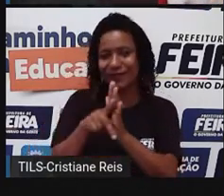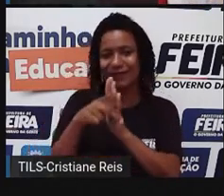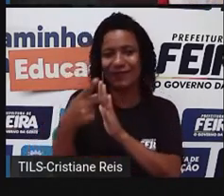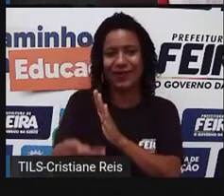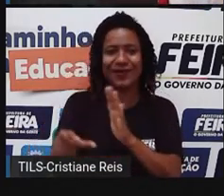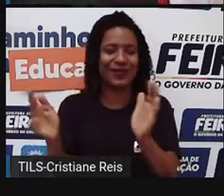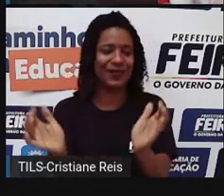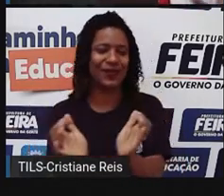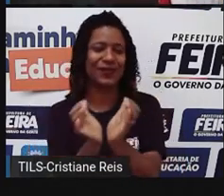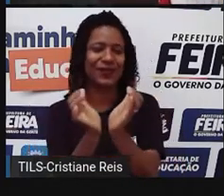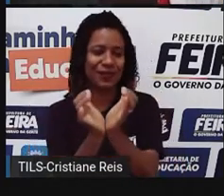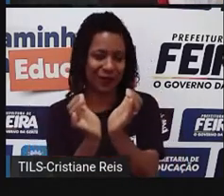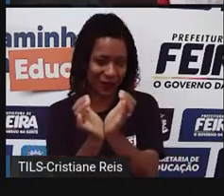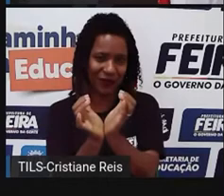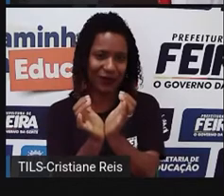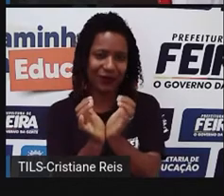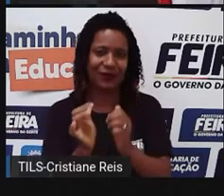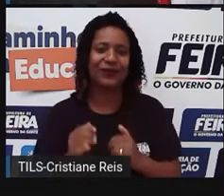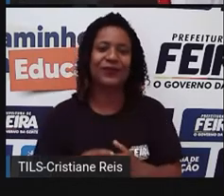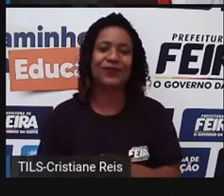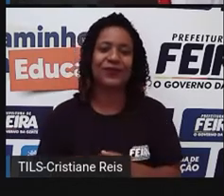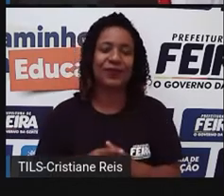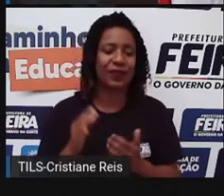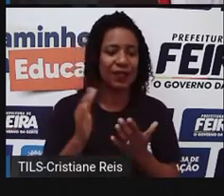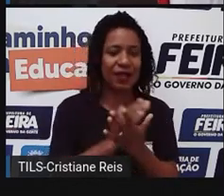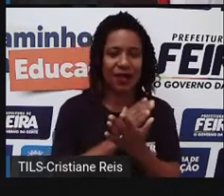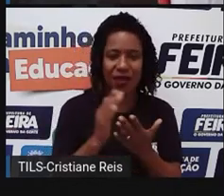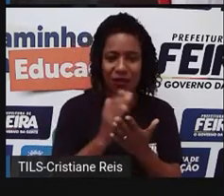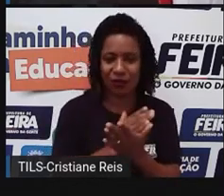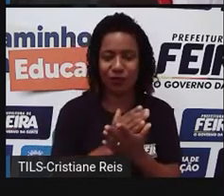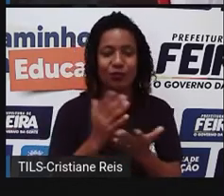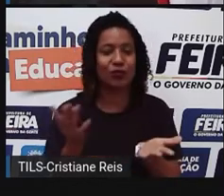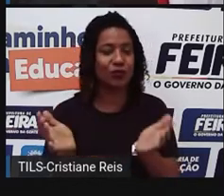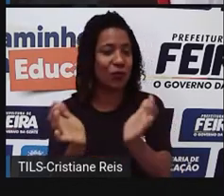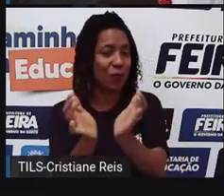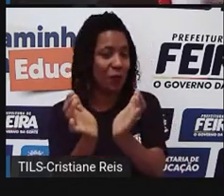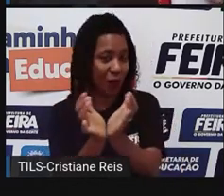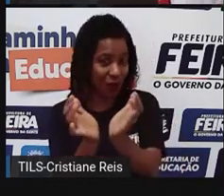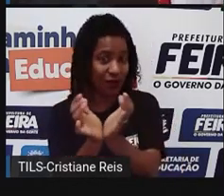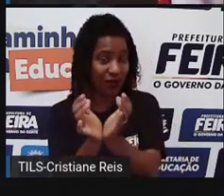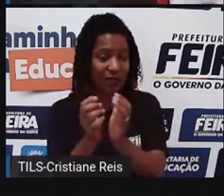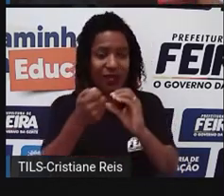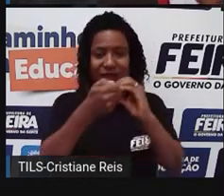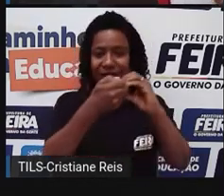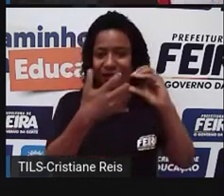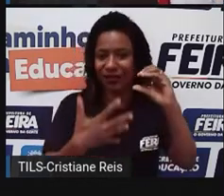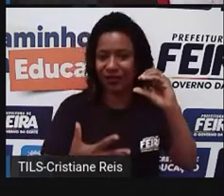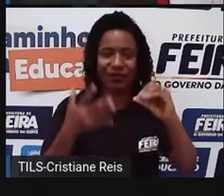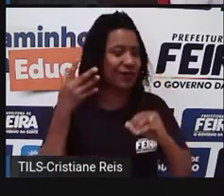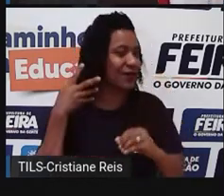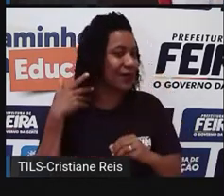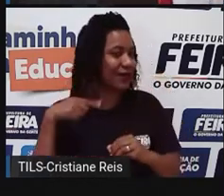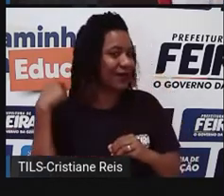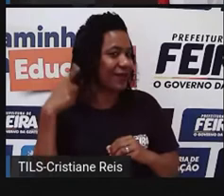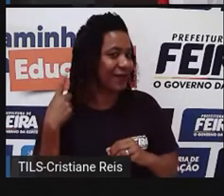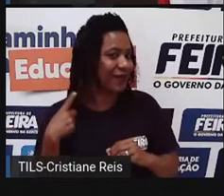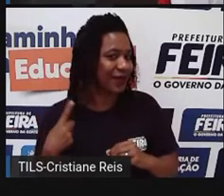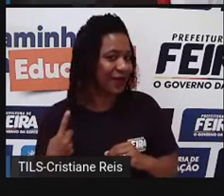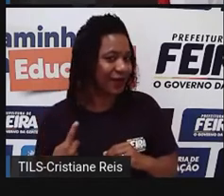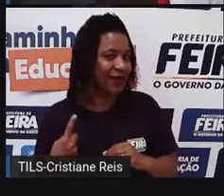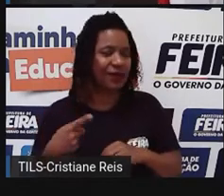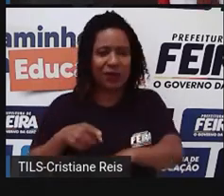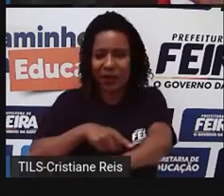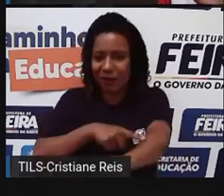Característica até, alguns povos, né, tem características de cabelo, de pele diferente, mas hoje a gente sabe que com o processo, né, de